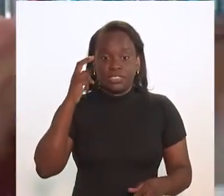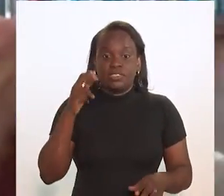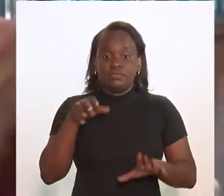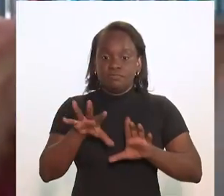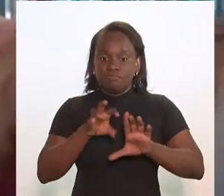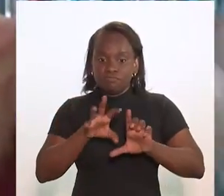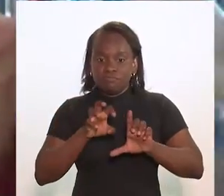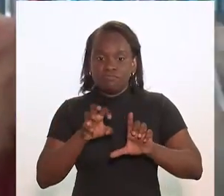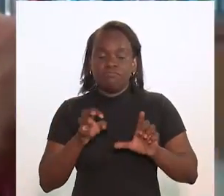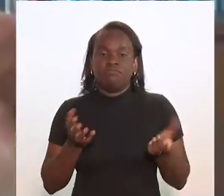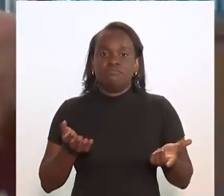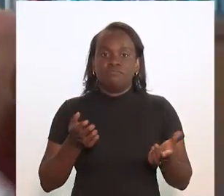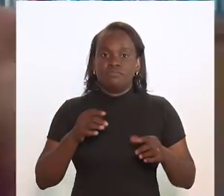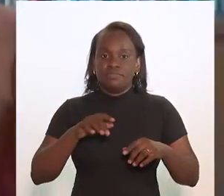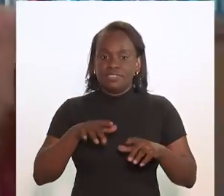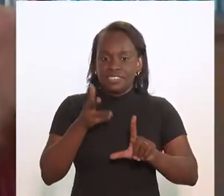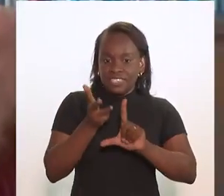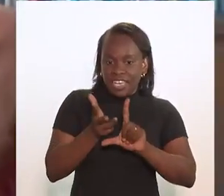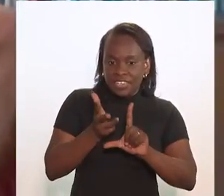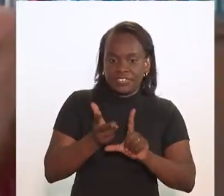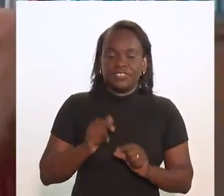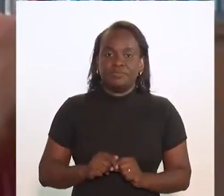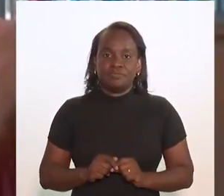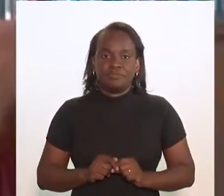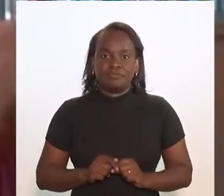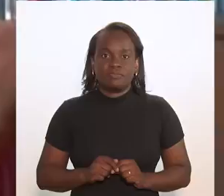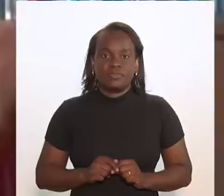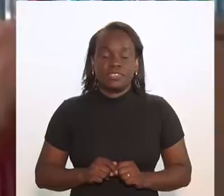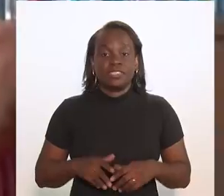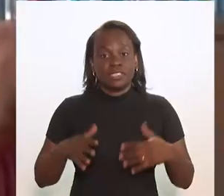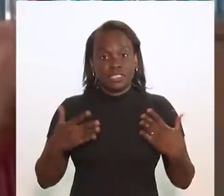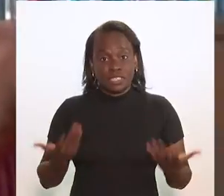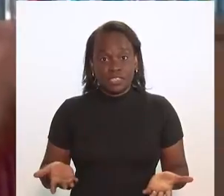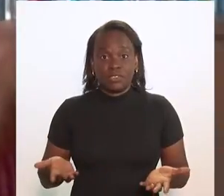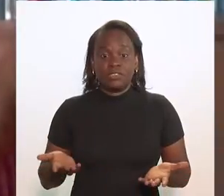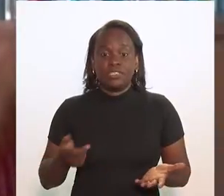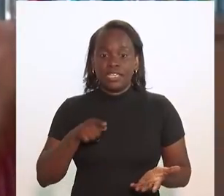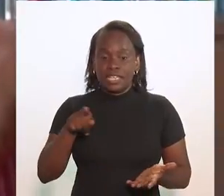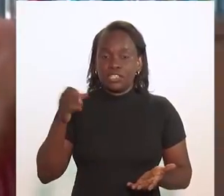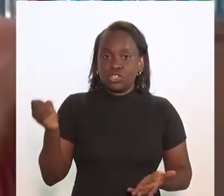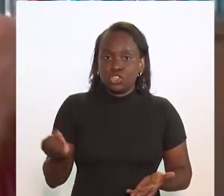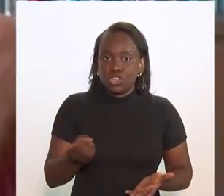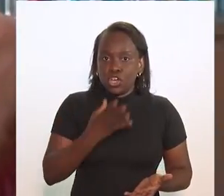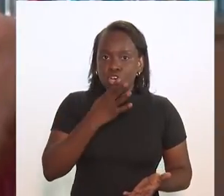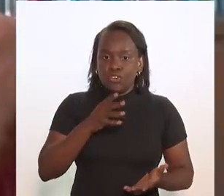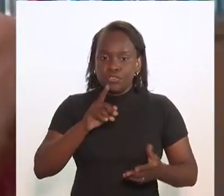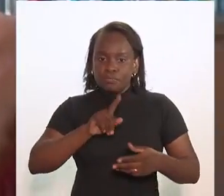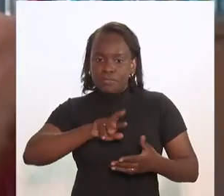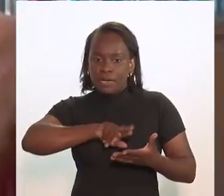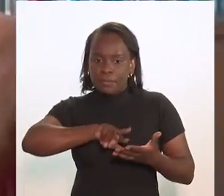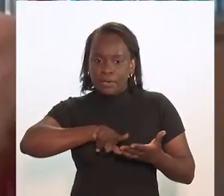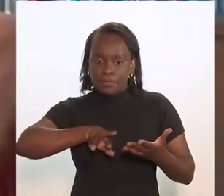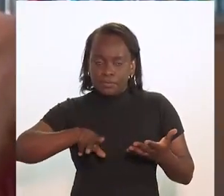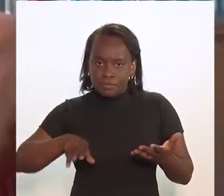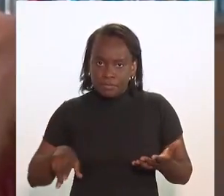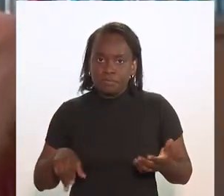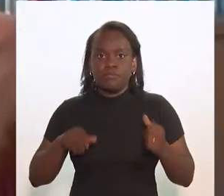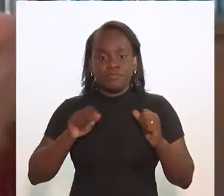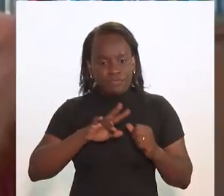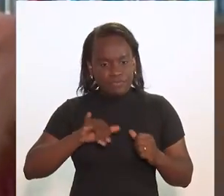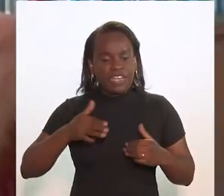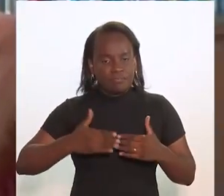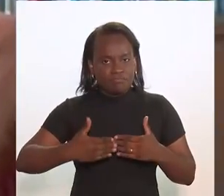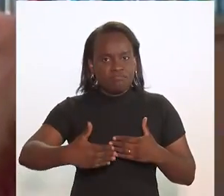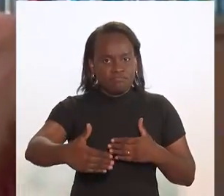streamings, ou seja, as lives. E essas novas vertentes, elas possivelmente